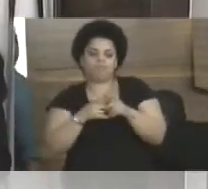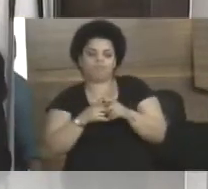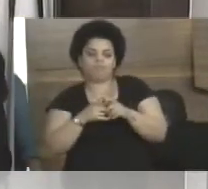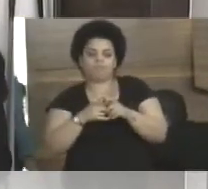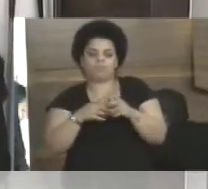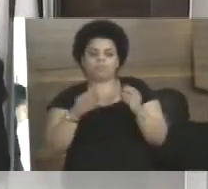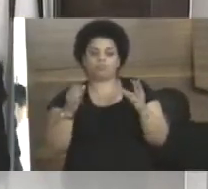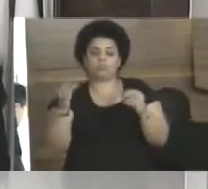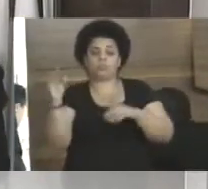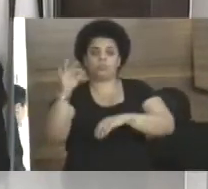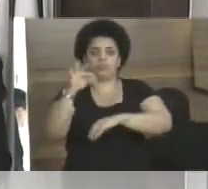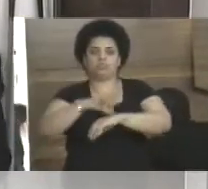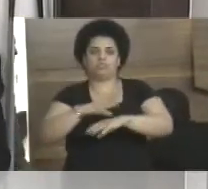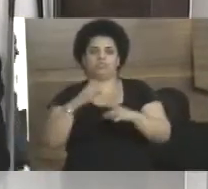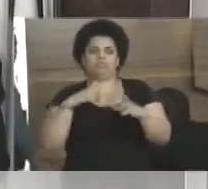ali